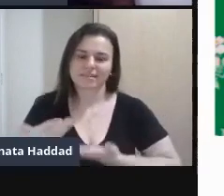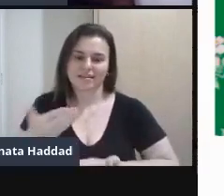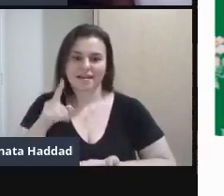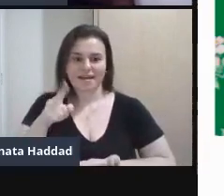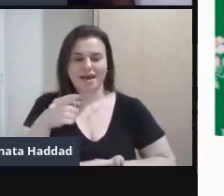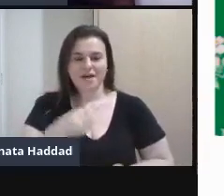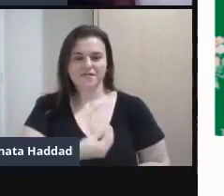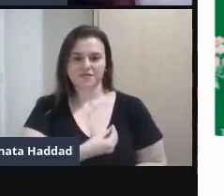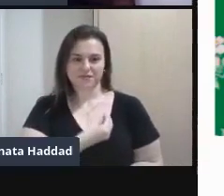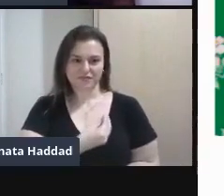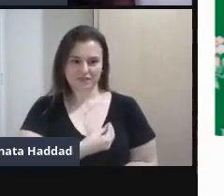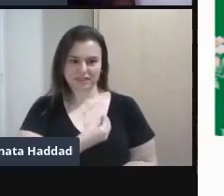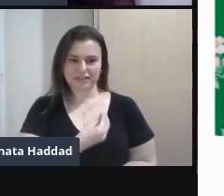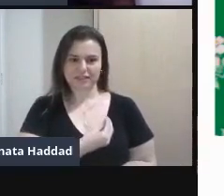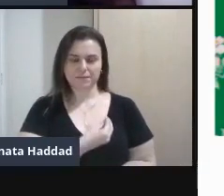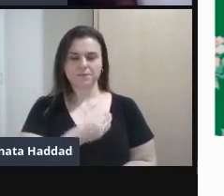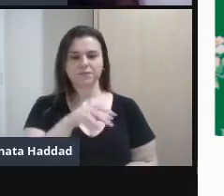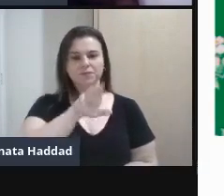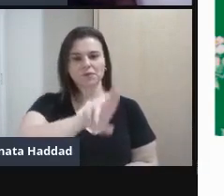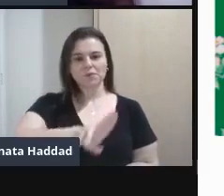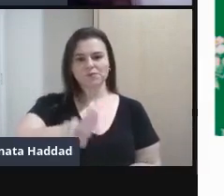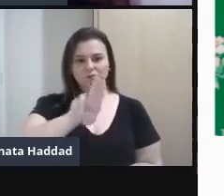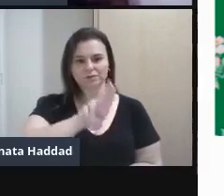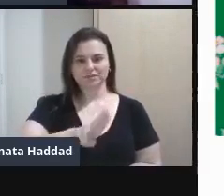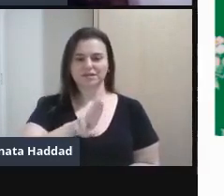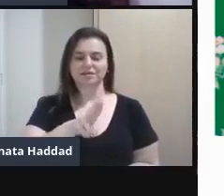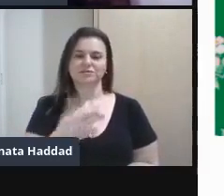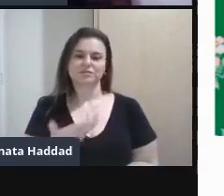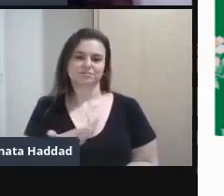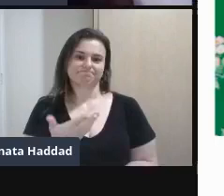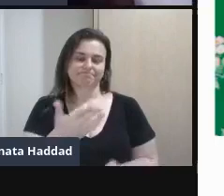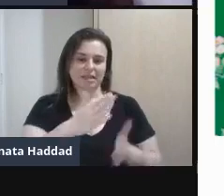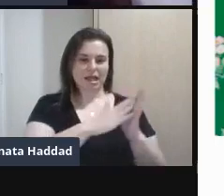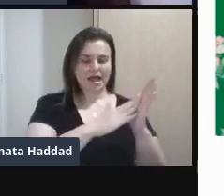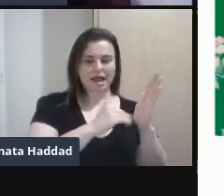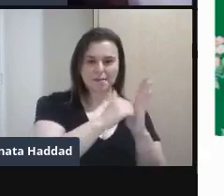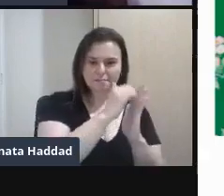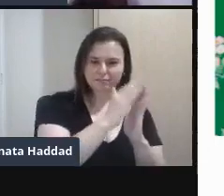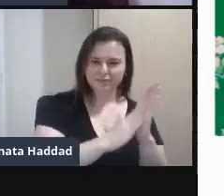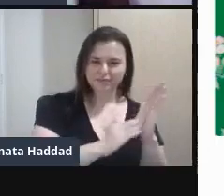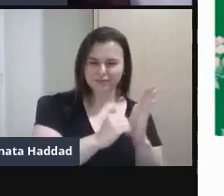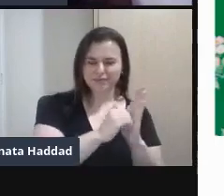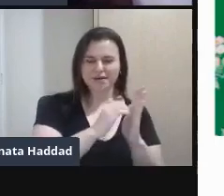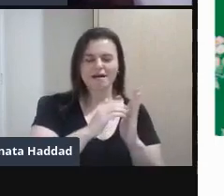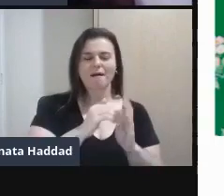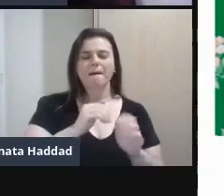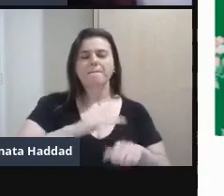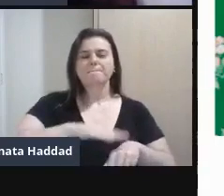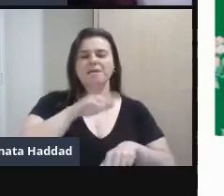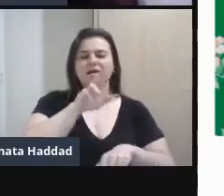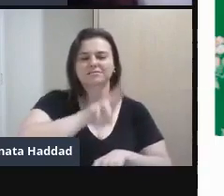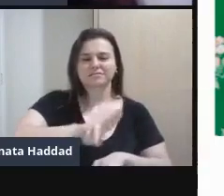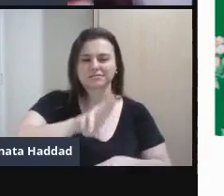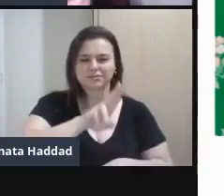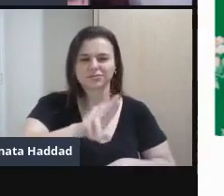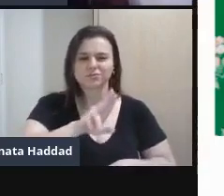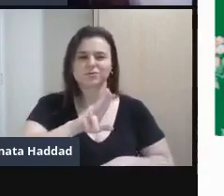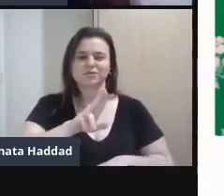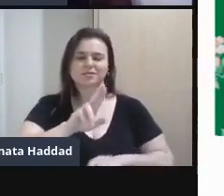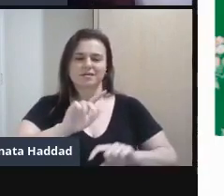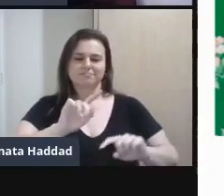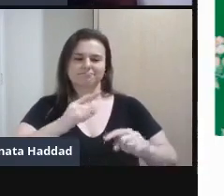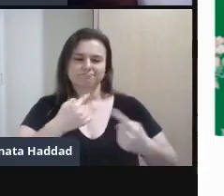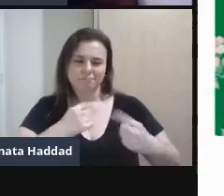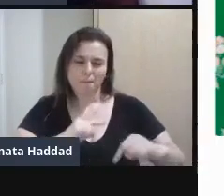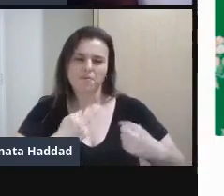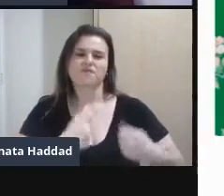Por meio Da pintura É realmente O que mais encanta E o que mais Nos provoca Como eu falei Na obra